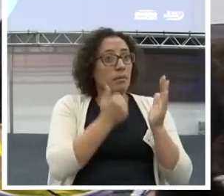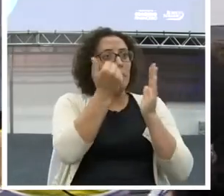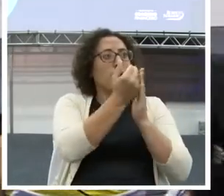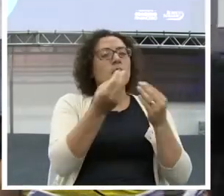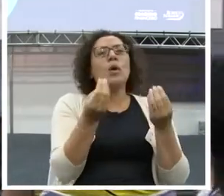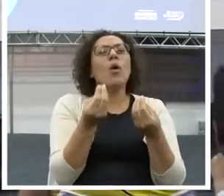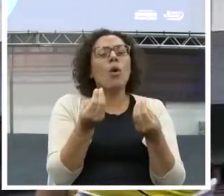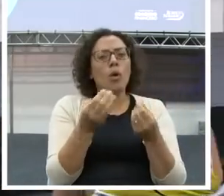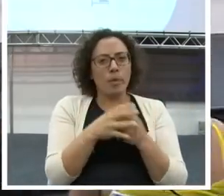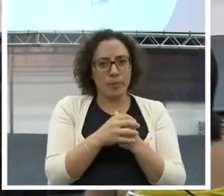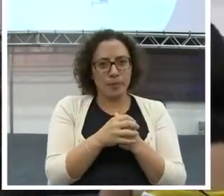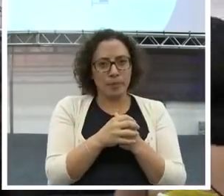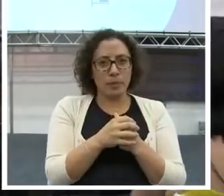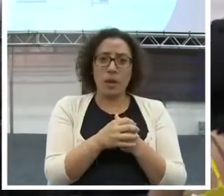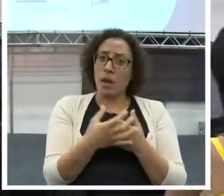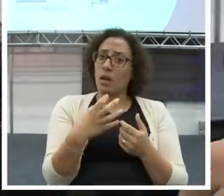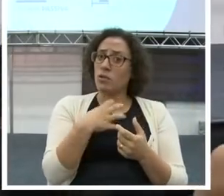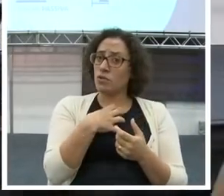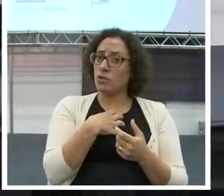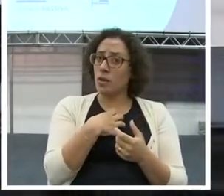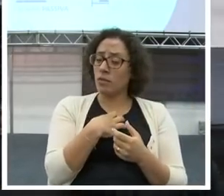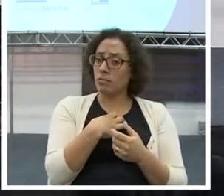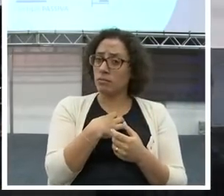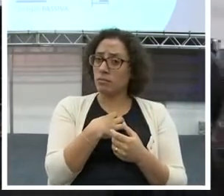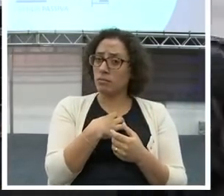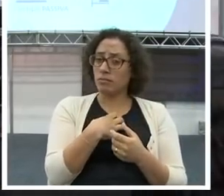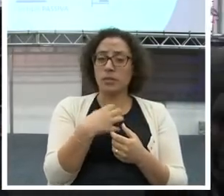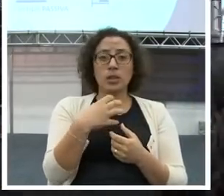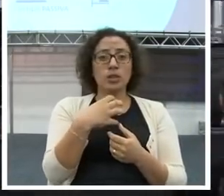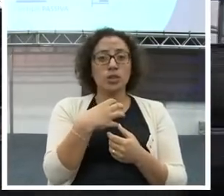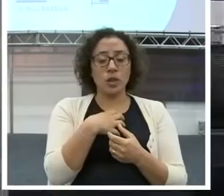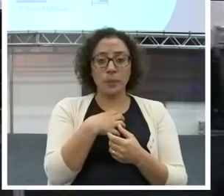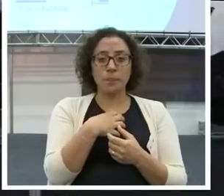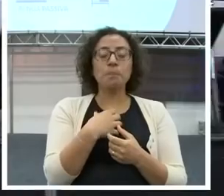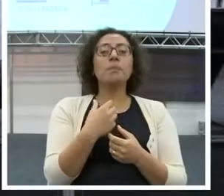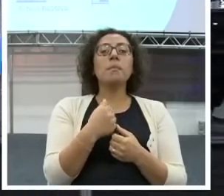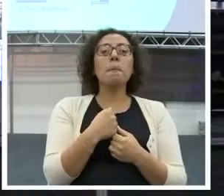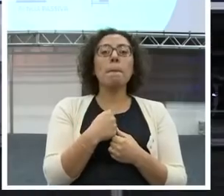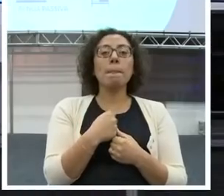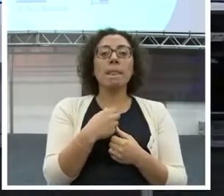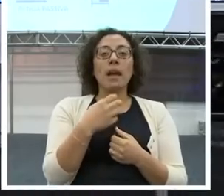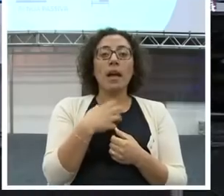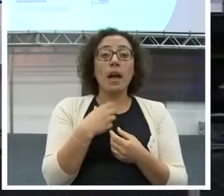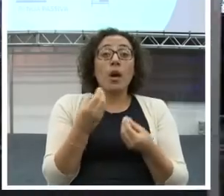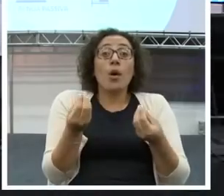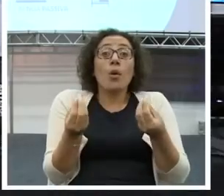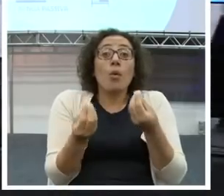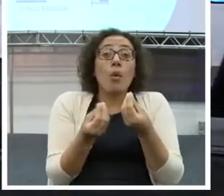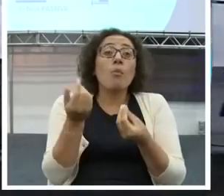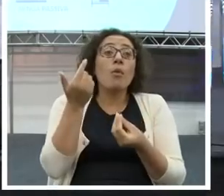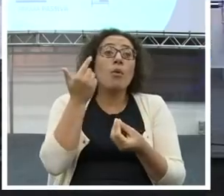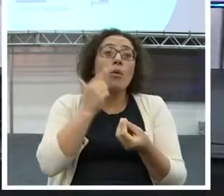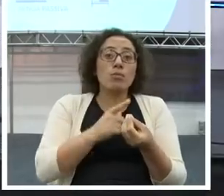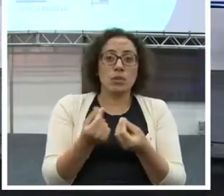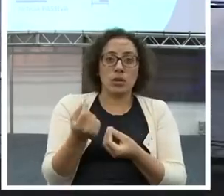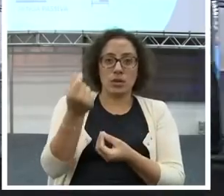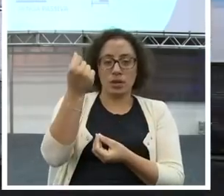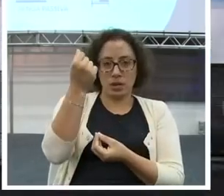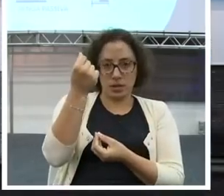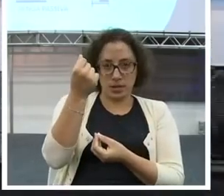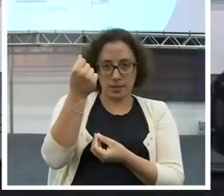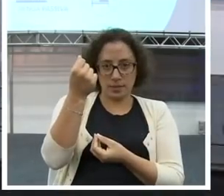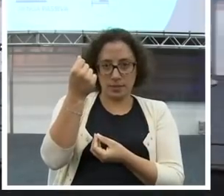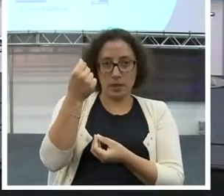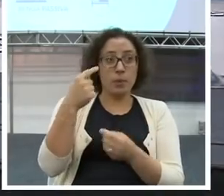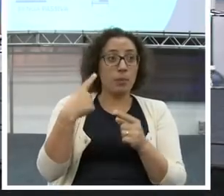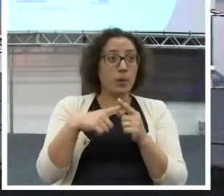Que forma é essa? A forma de gerar riqueza. A forma onde você vai